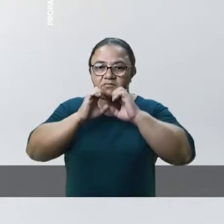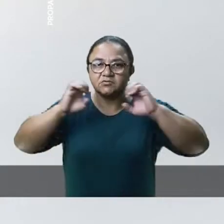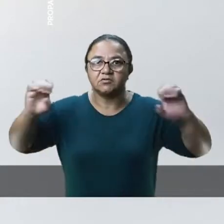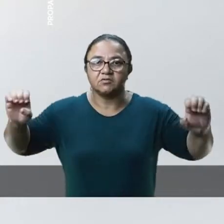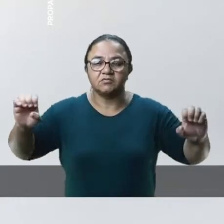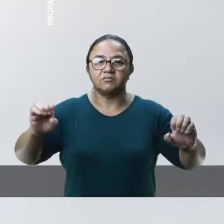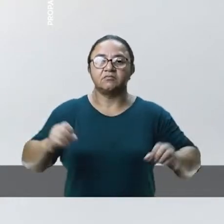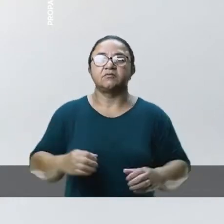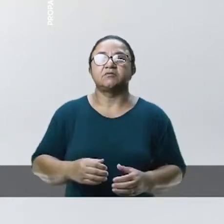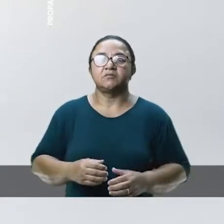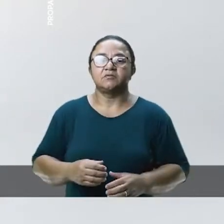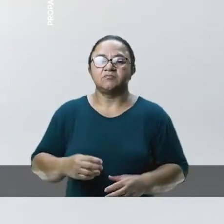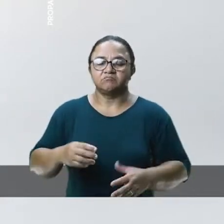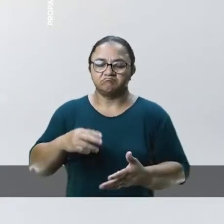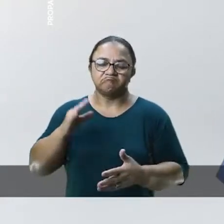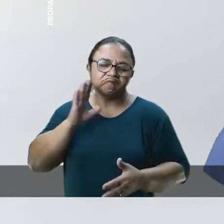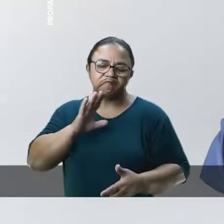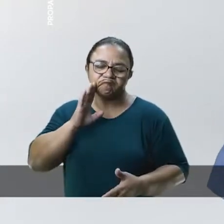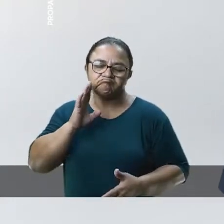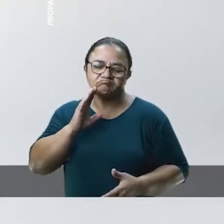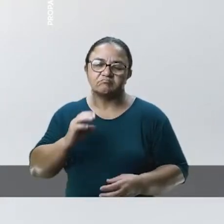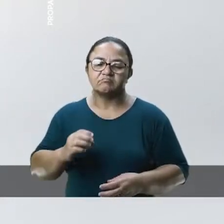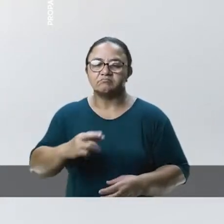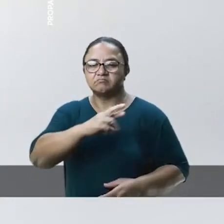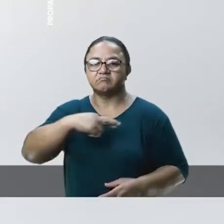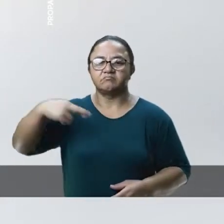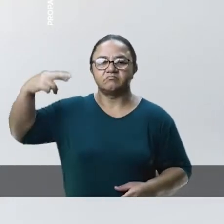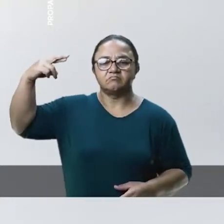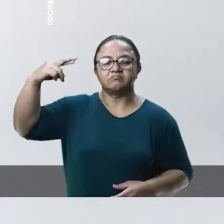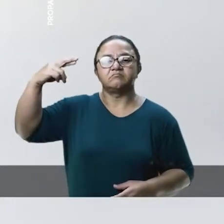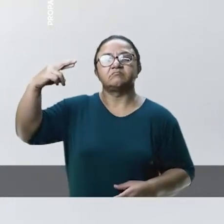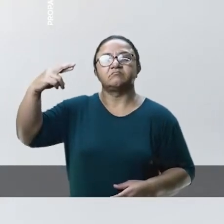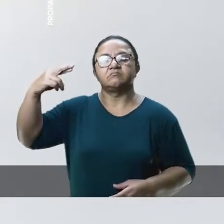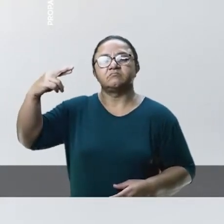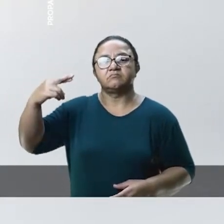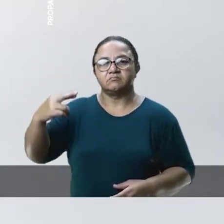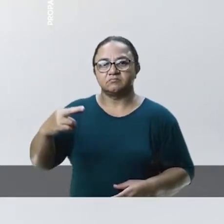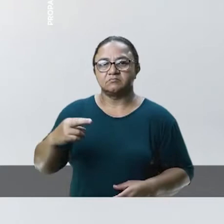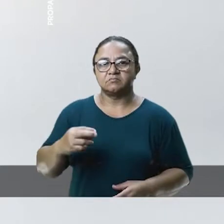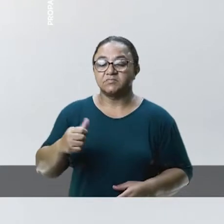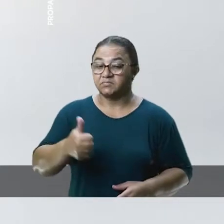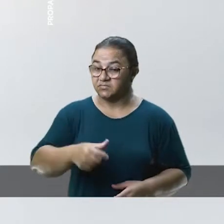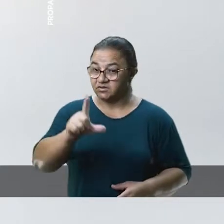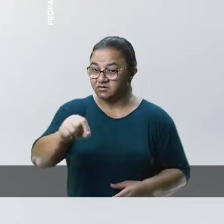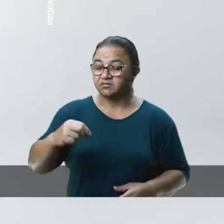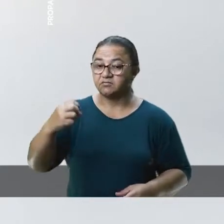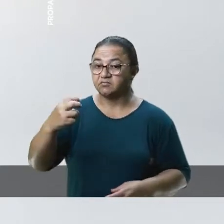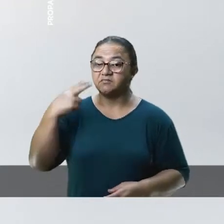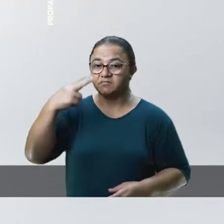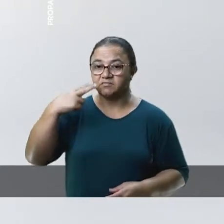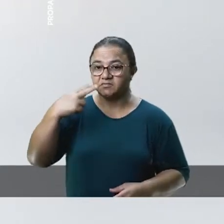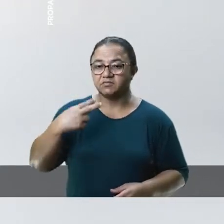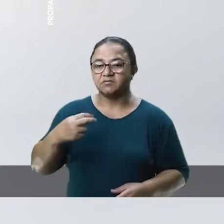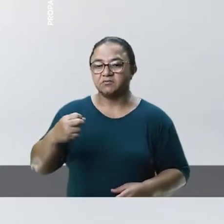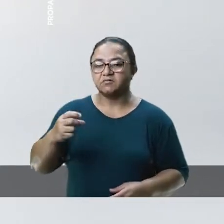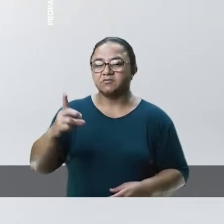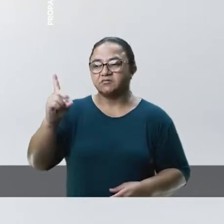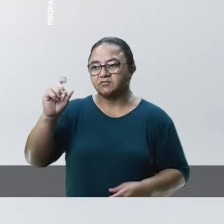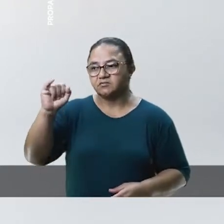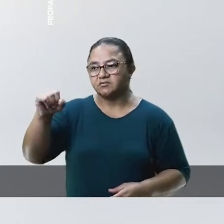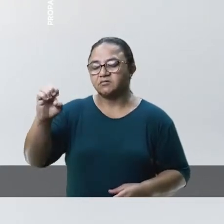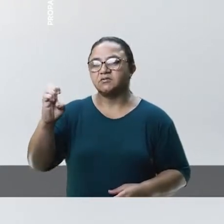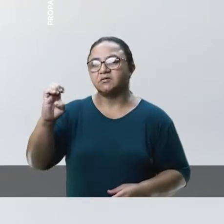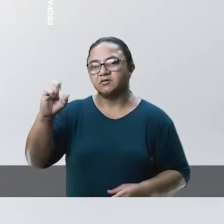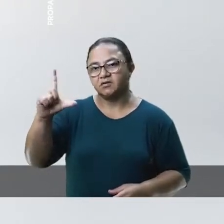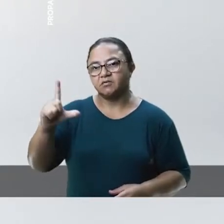evangélico e tem uma simpatia muito grande na comunidade evangélica. Além de ser um excelente vereador. E o Daniel Borges terá